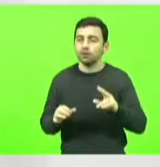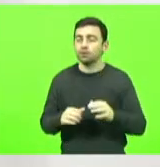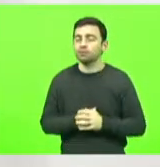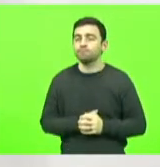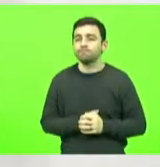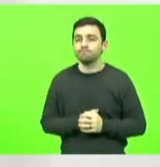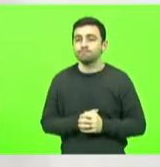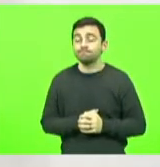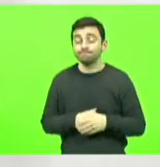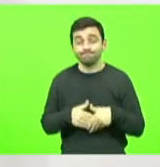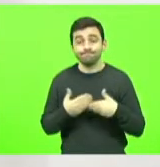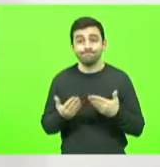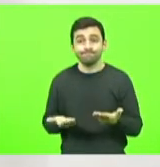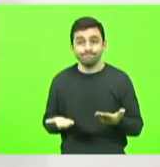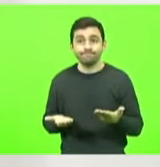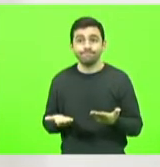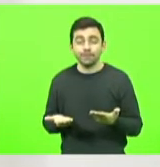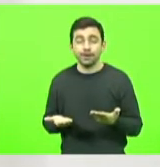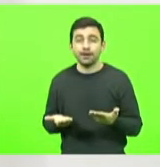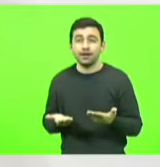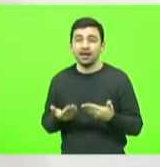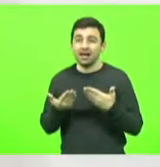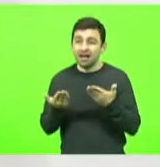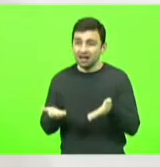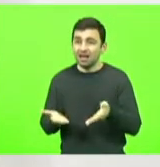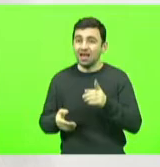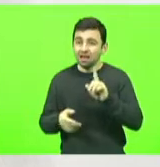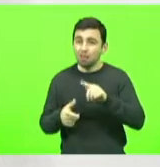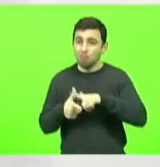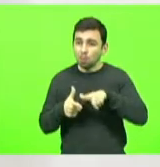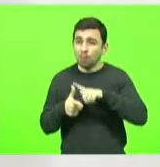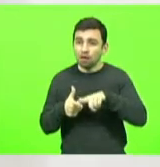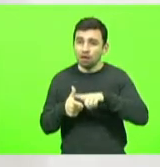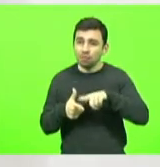E isso cria um problema muito sério,